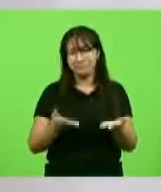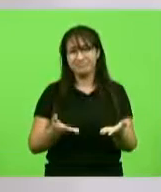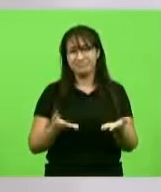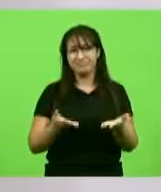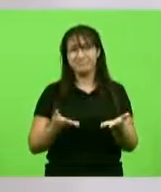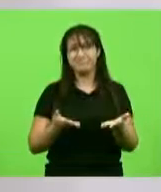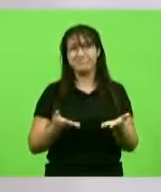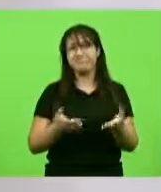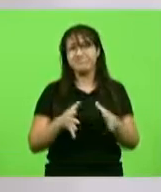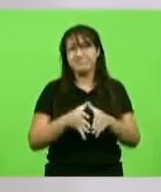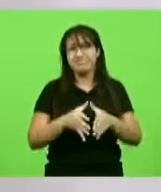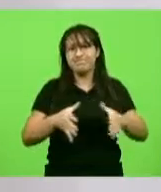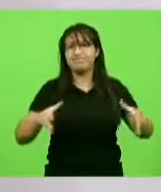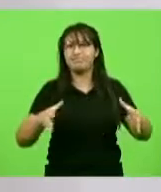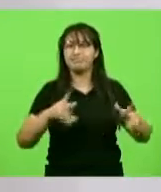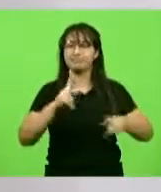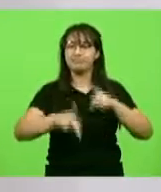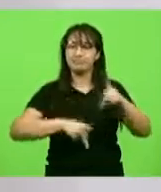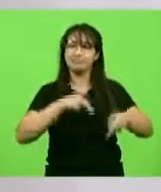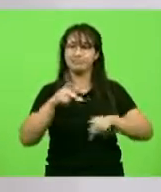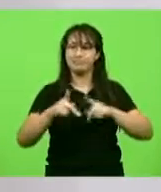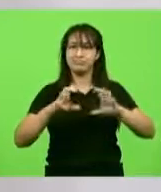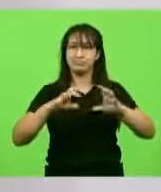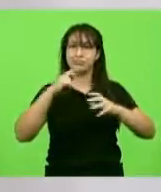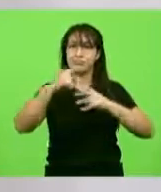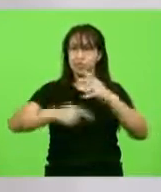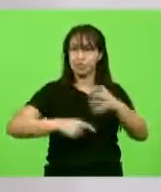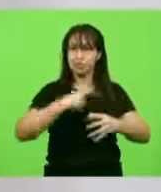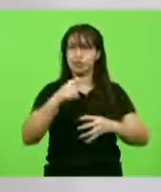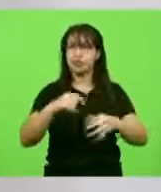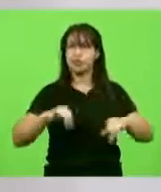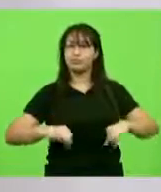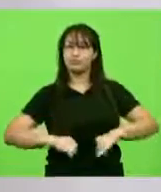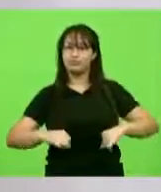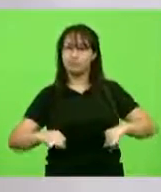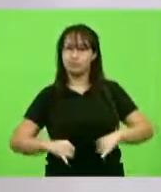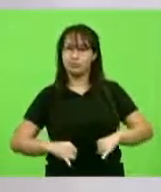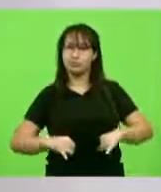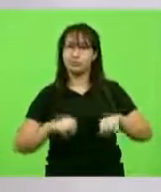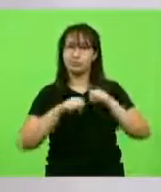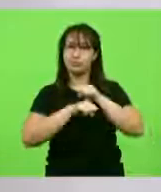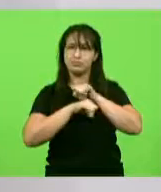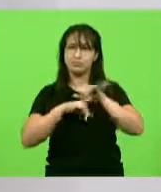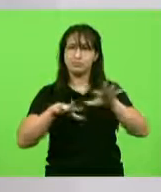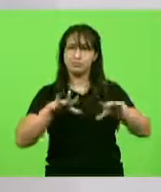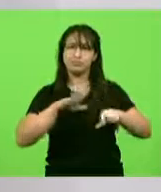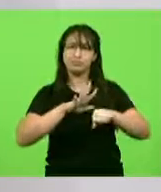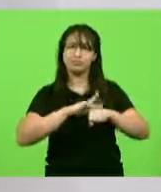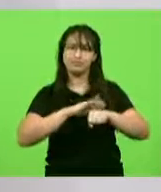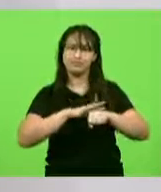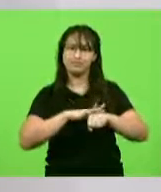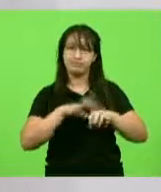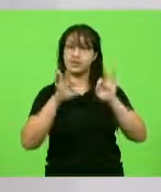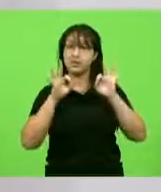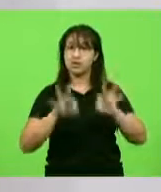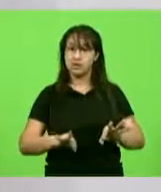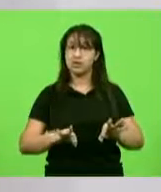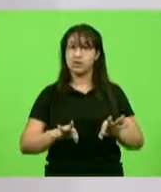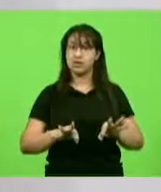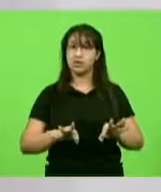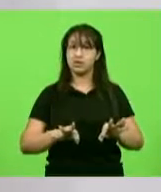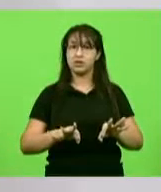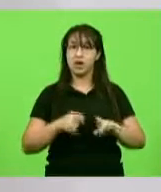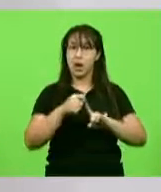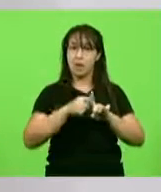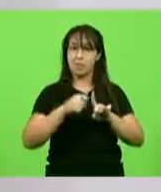da grande população mundial que sofre com essa pandemia, que tenho certeza que o segundo semestre, deputado Berlanda,